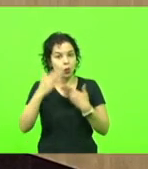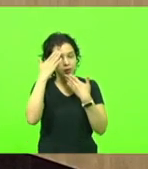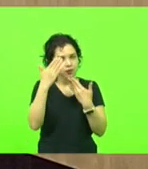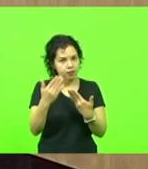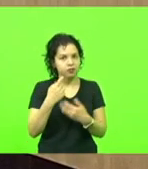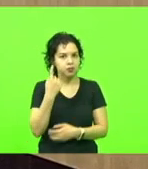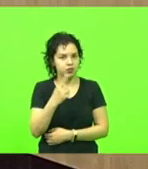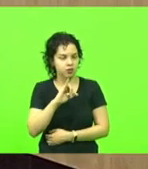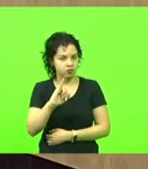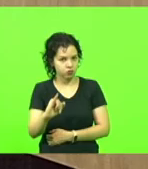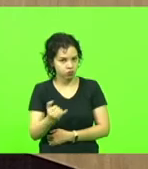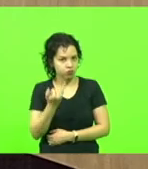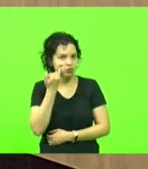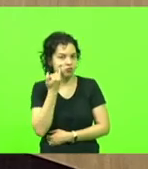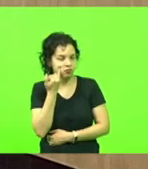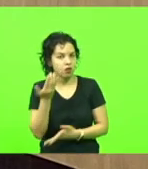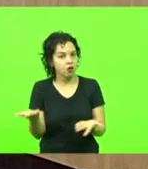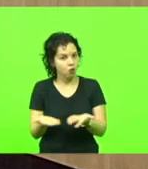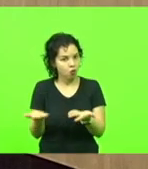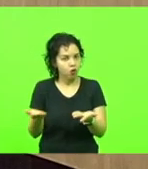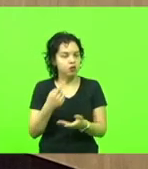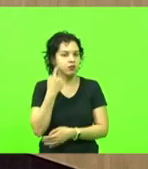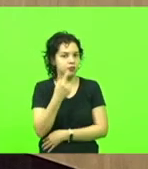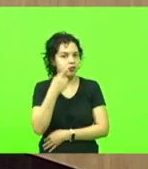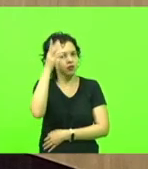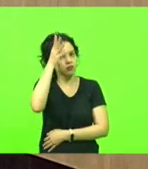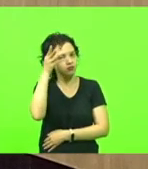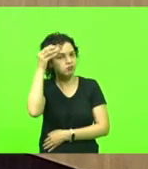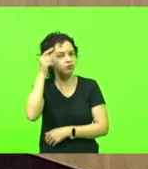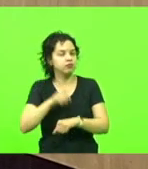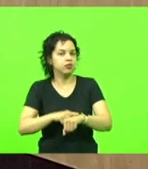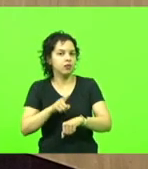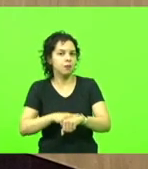palavra, deputada Luciana Carminati, por um tempo de até 10 minutos. Obrigado.